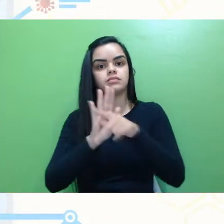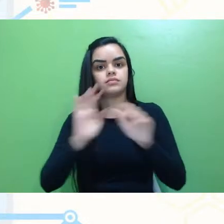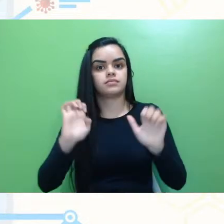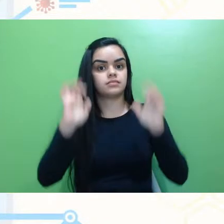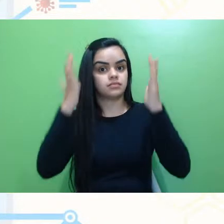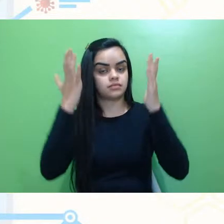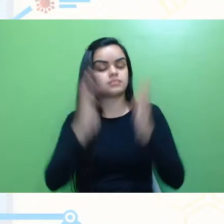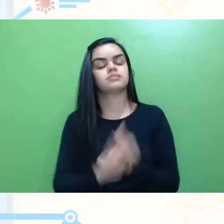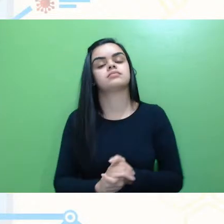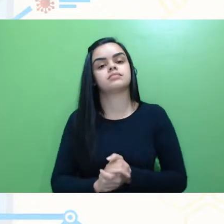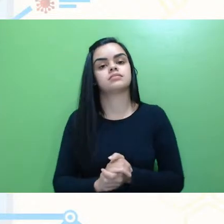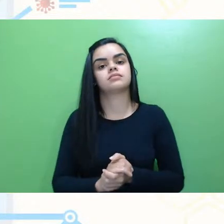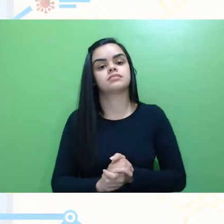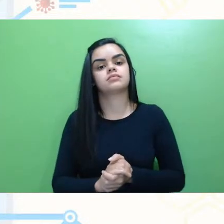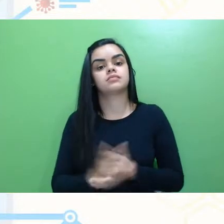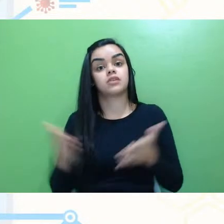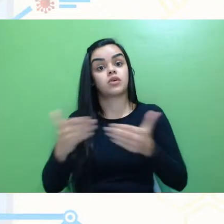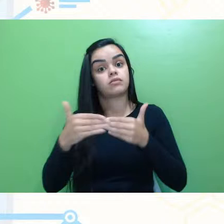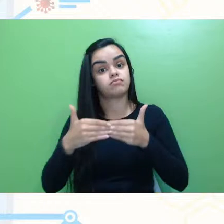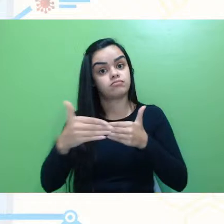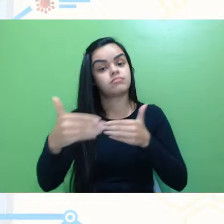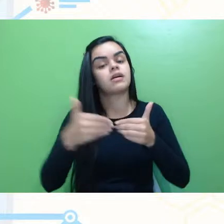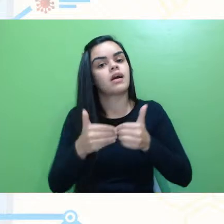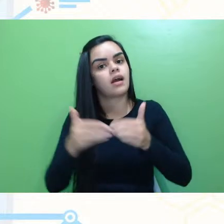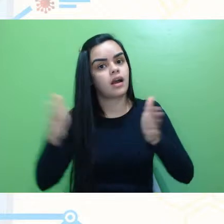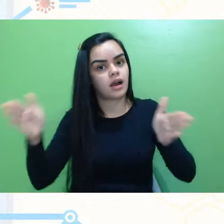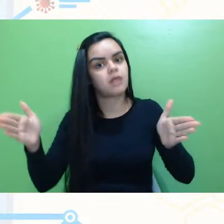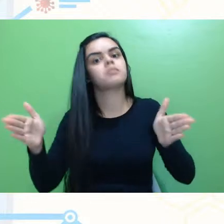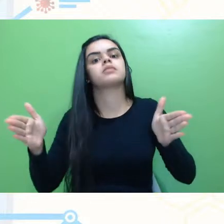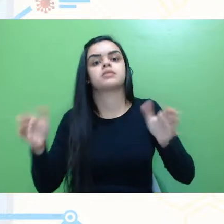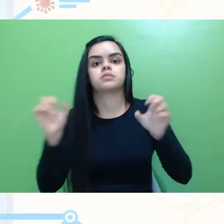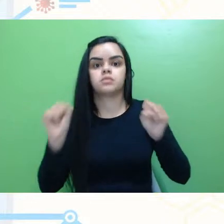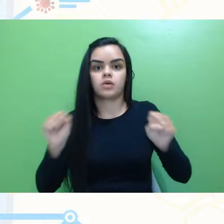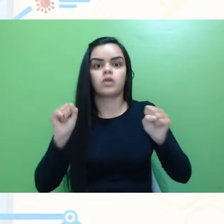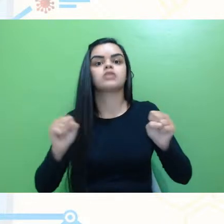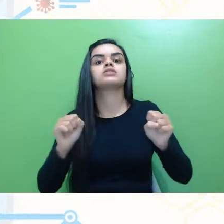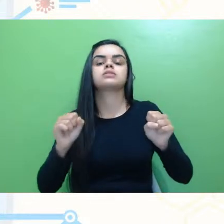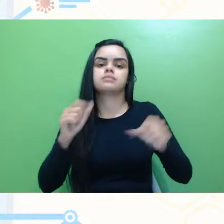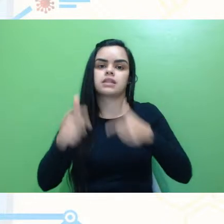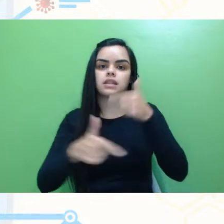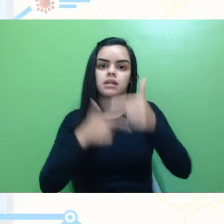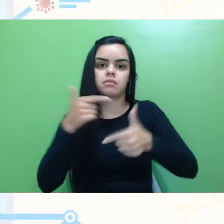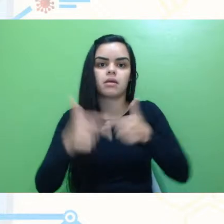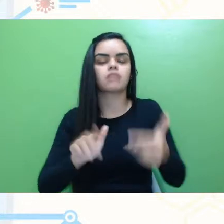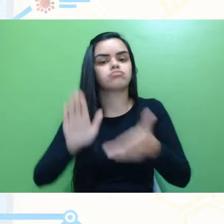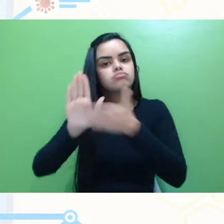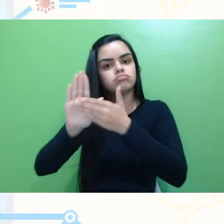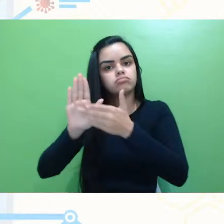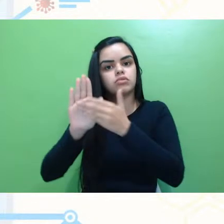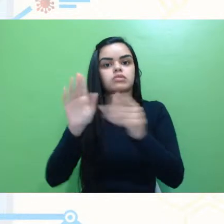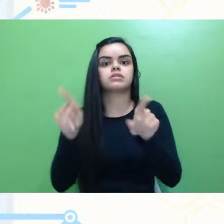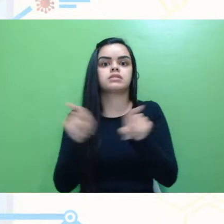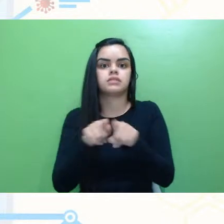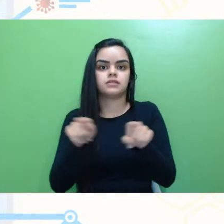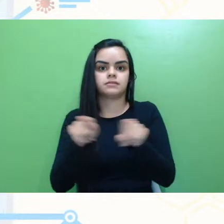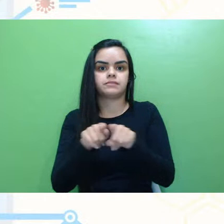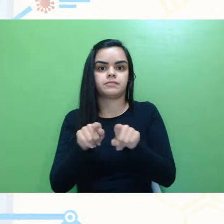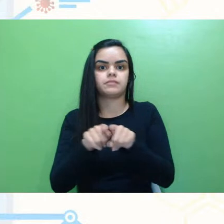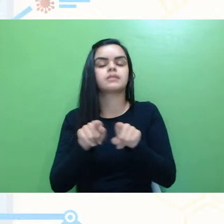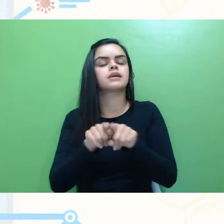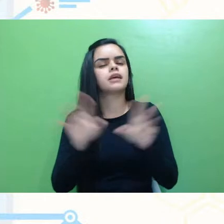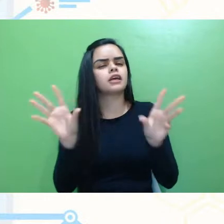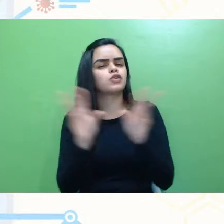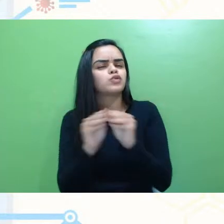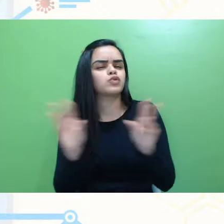a gente, a partir de agora, abre para recepção de trabalhos, de propostas, né, de resumo